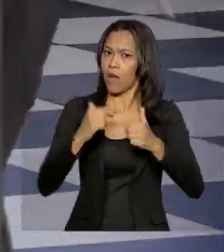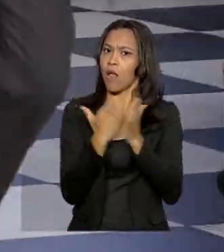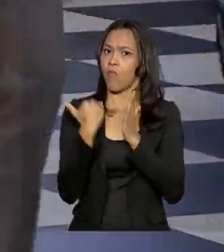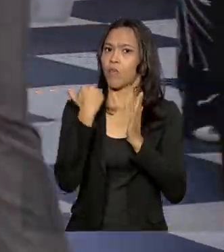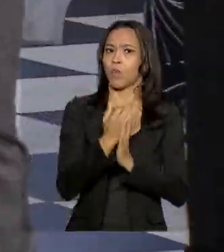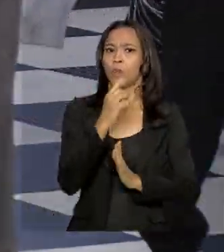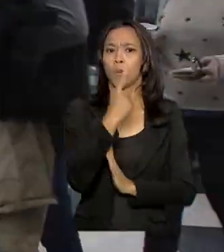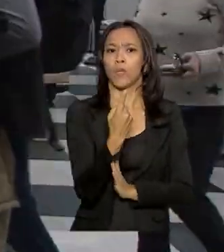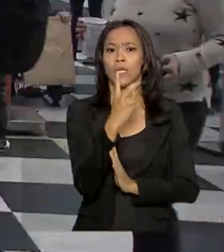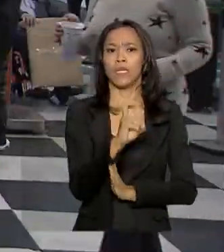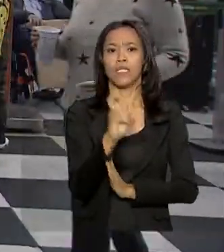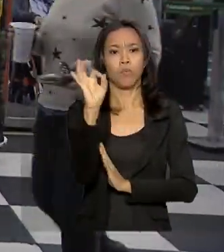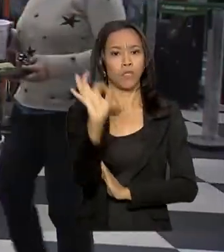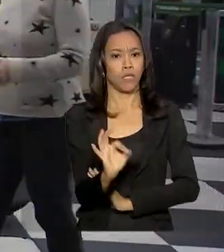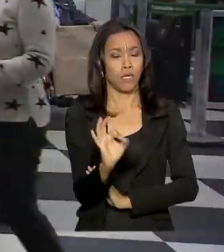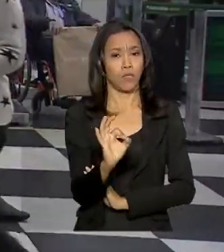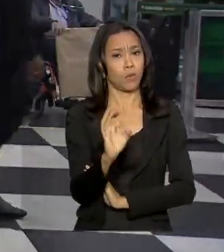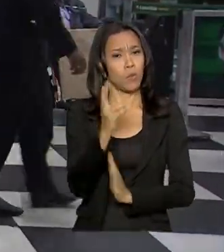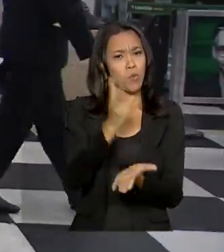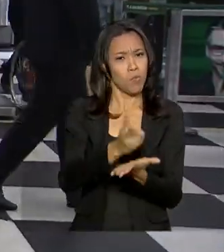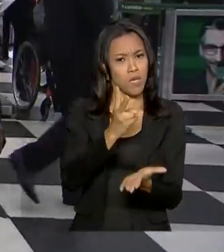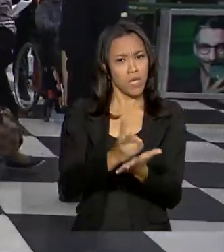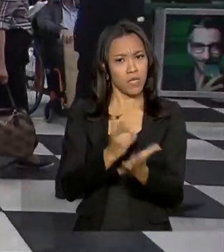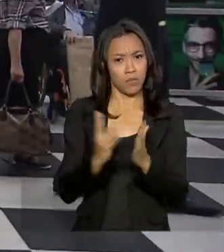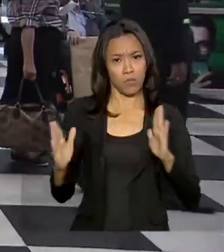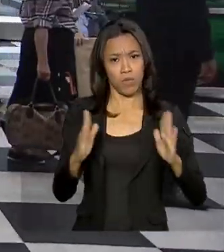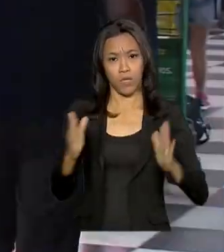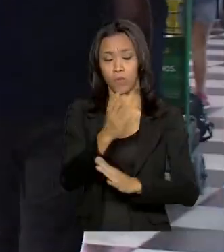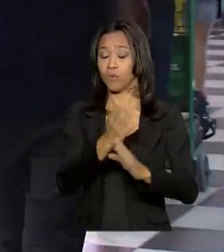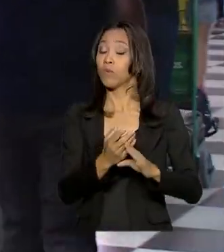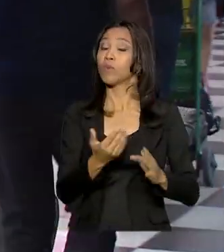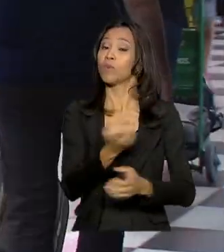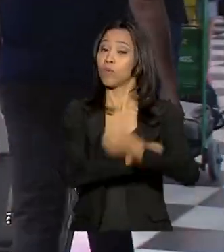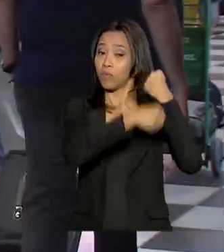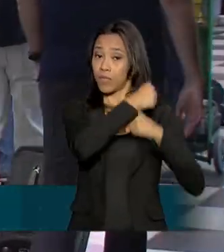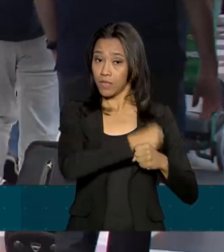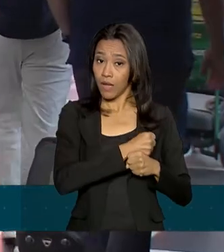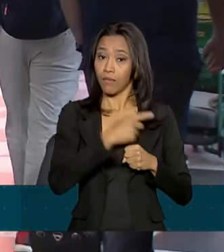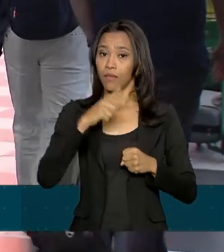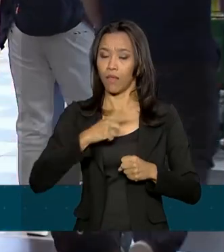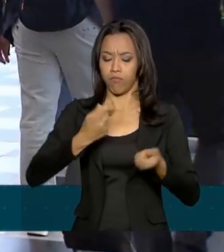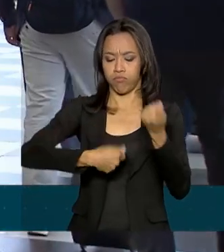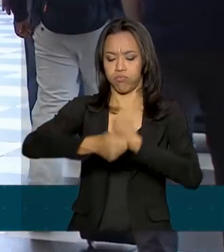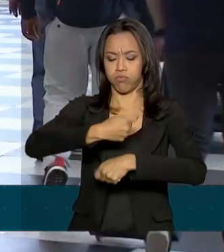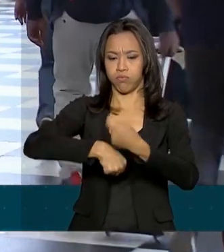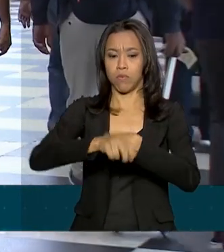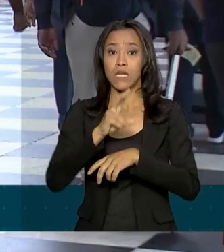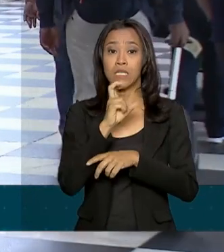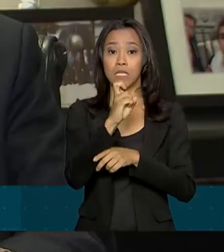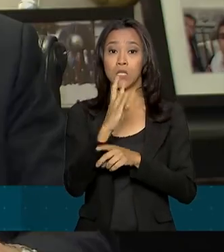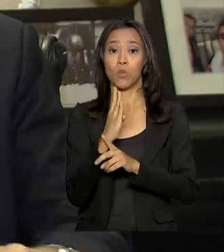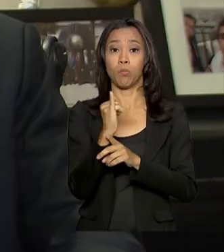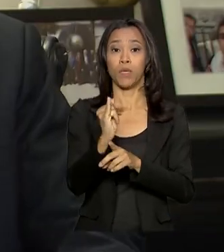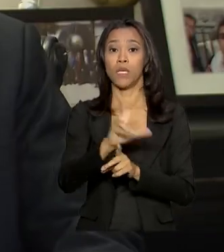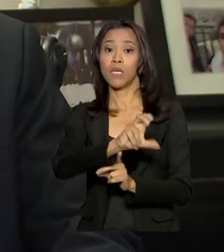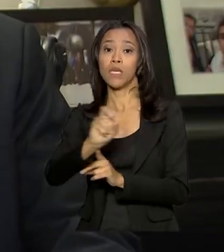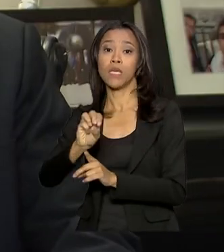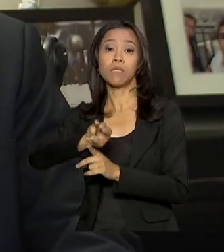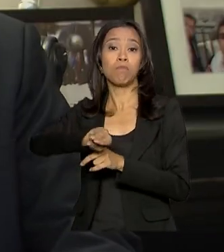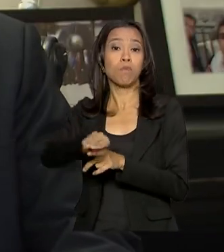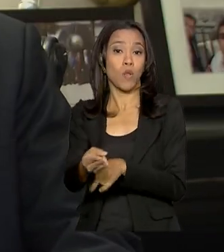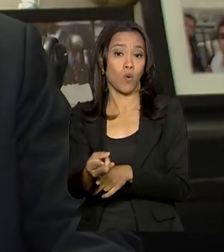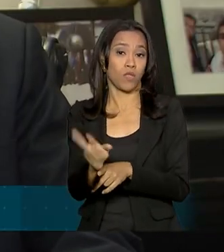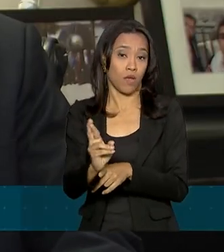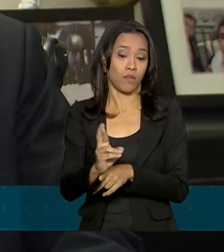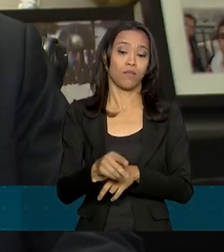primeiro semestre do ano em relação ao mesmo período de 2018 e movimentou mais de 5 bilhões e meio de reais. Eu acredito que a